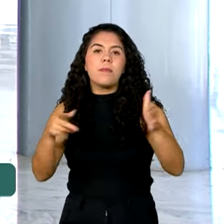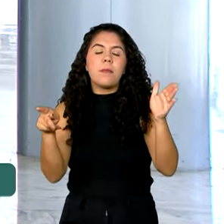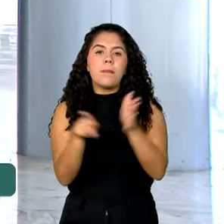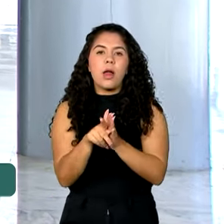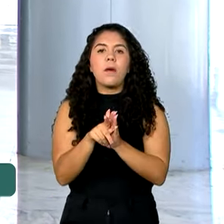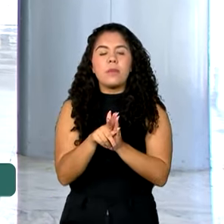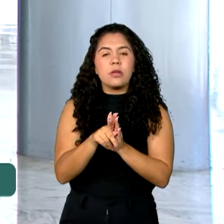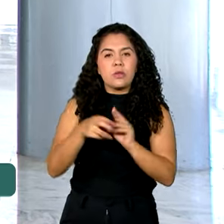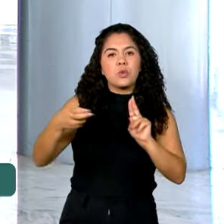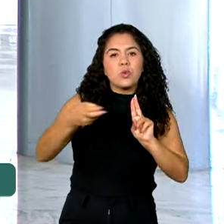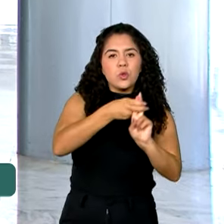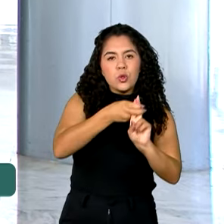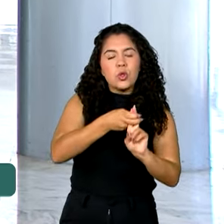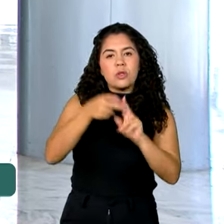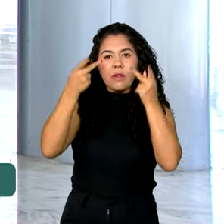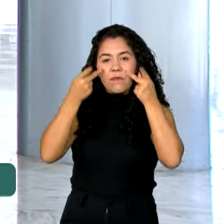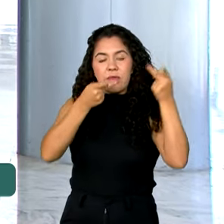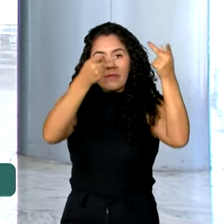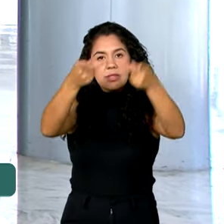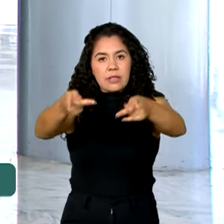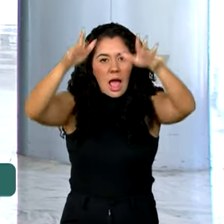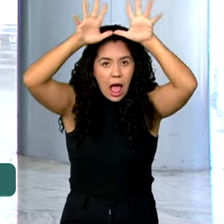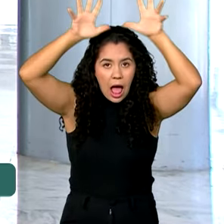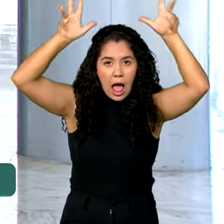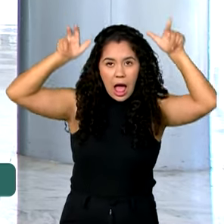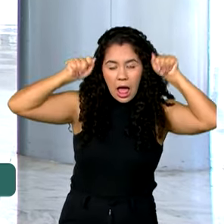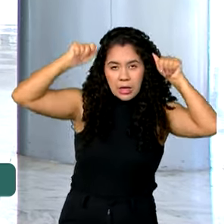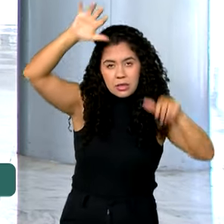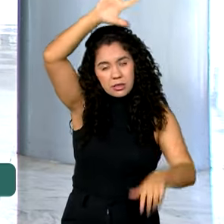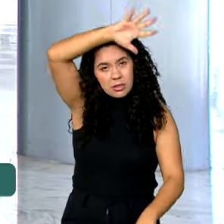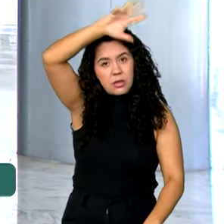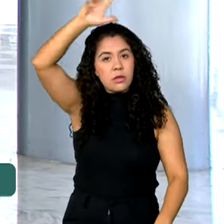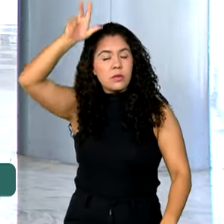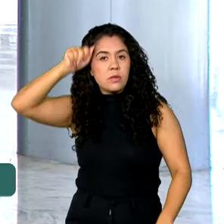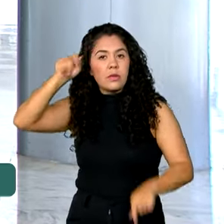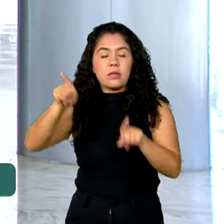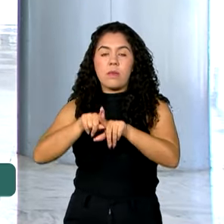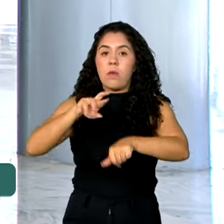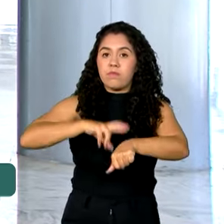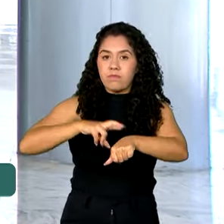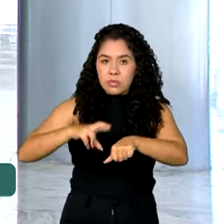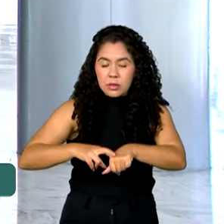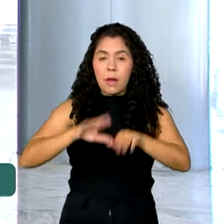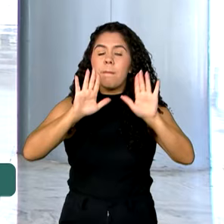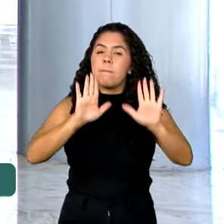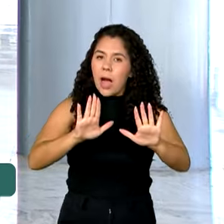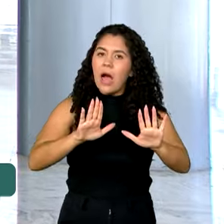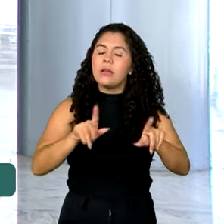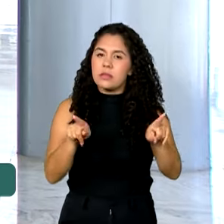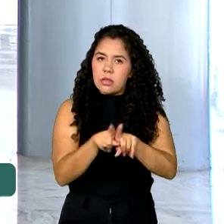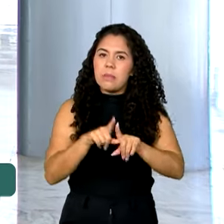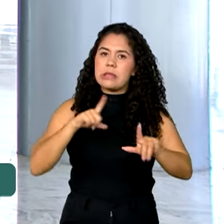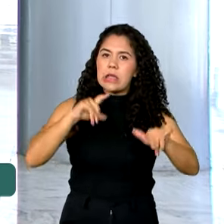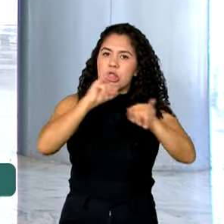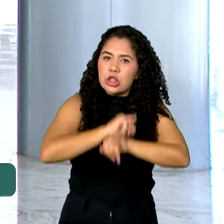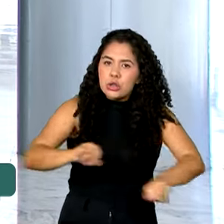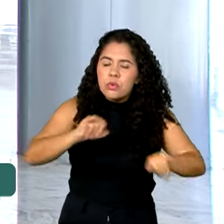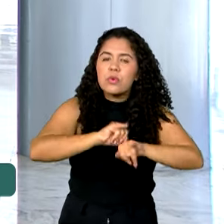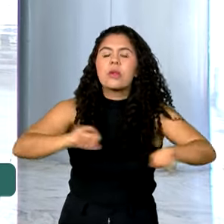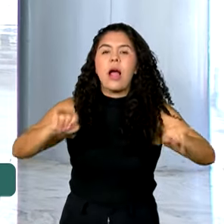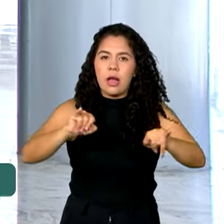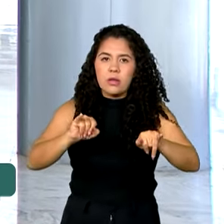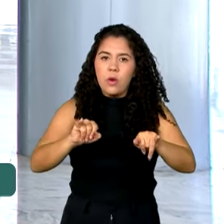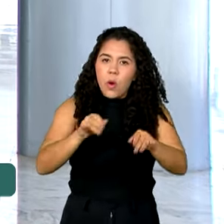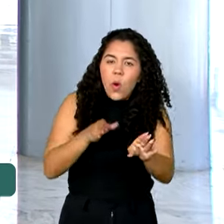SUS aos estados do Acre, Amazonas e Rondônia. Além disso, o Ministério tem divulgado orientações tanto para a